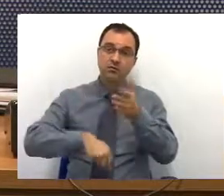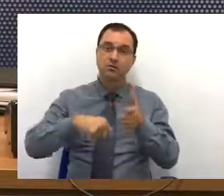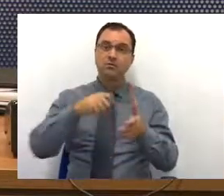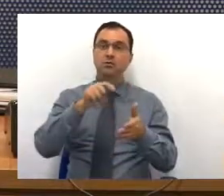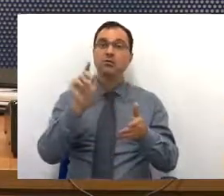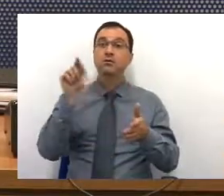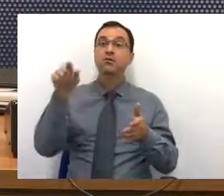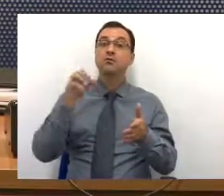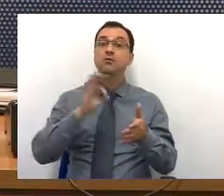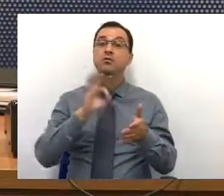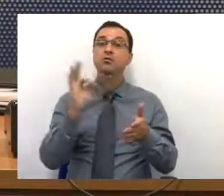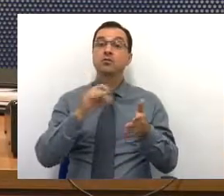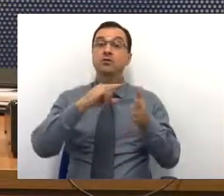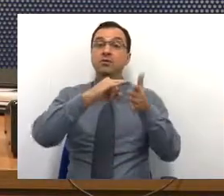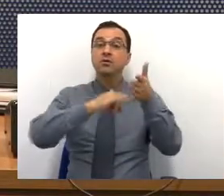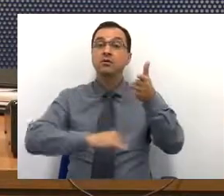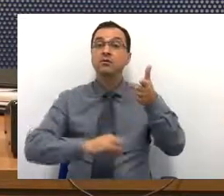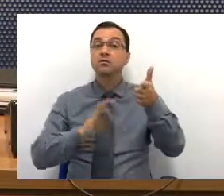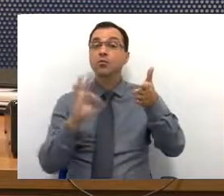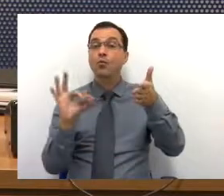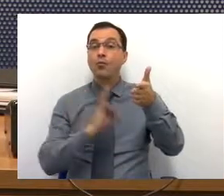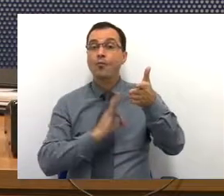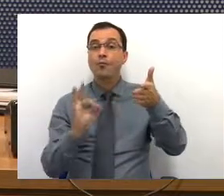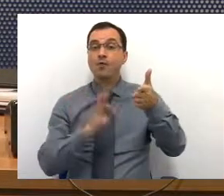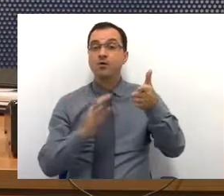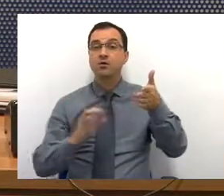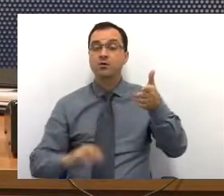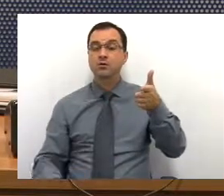coisa que não está na nossa lista,